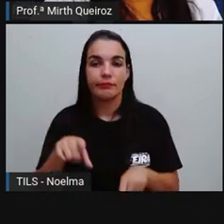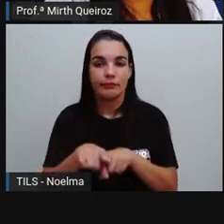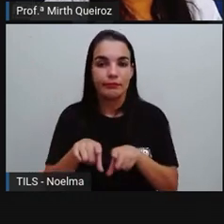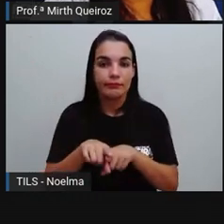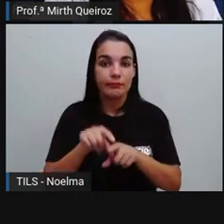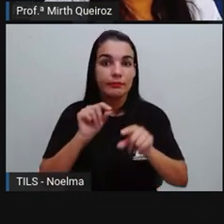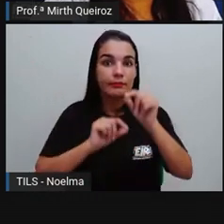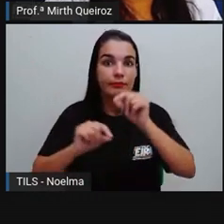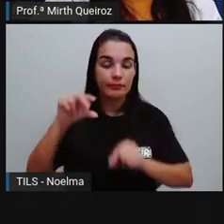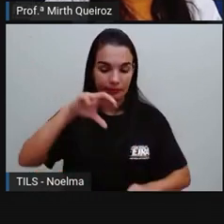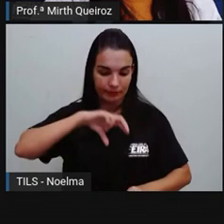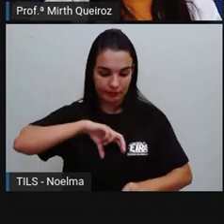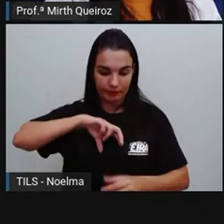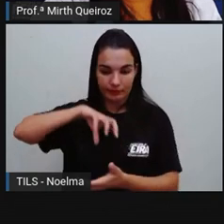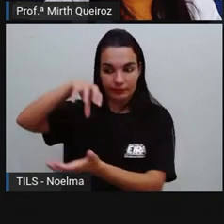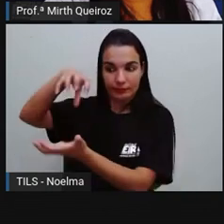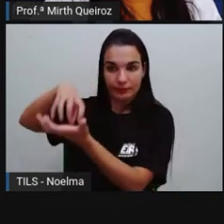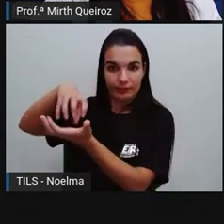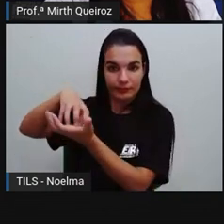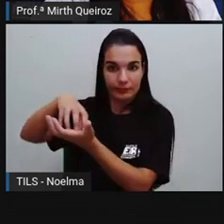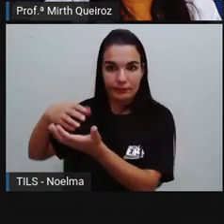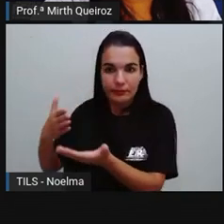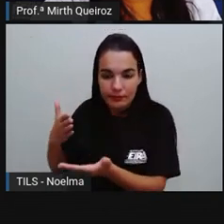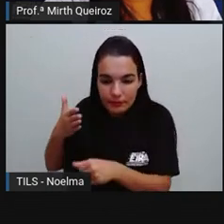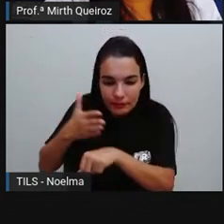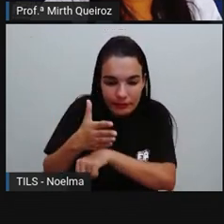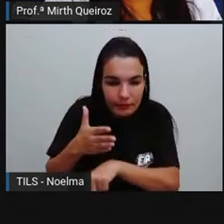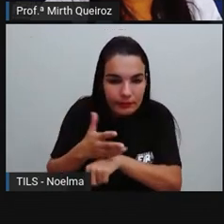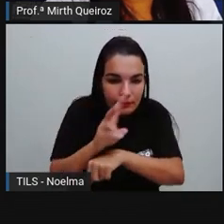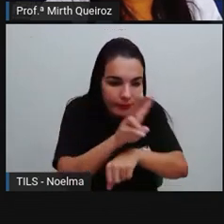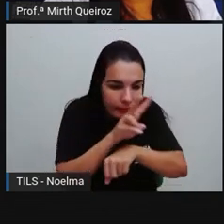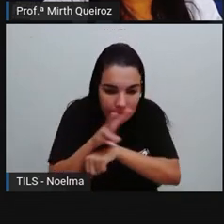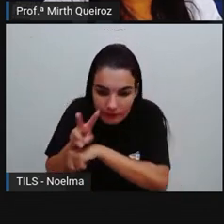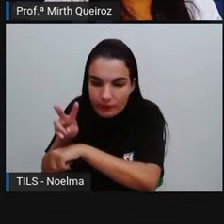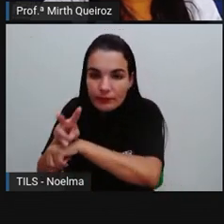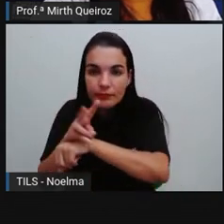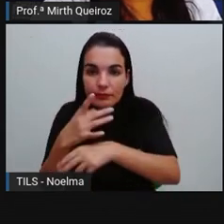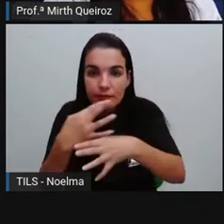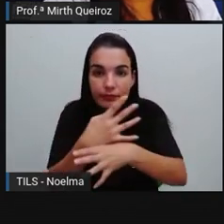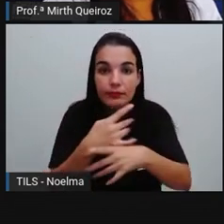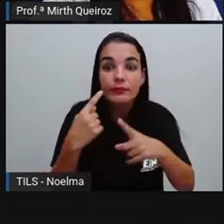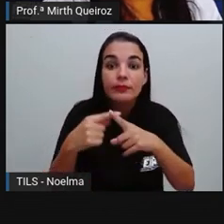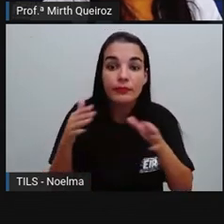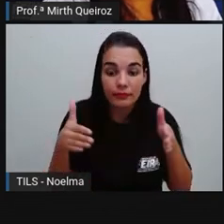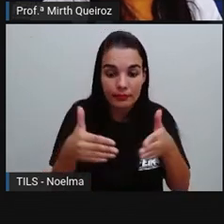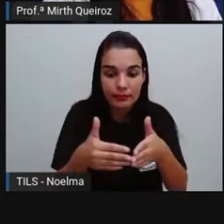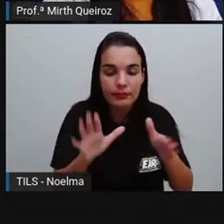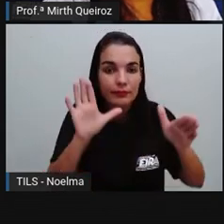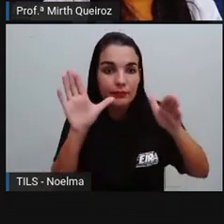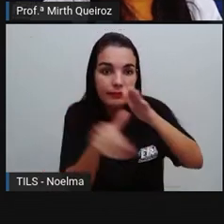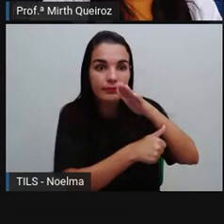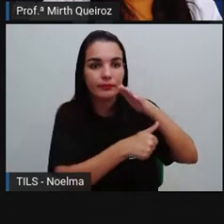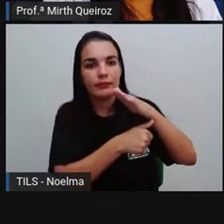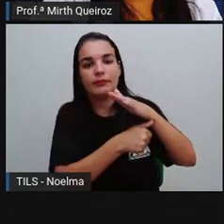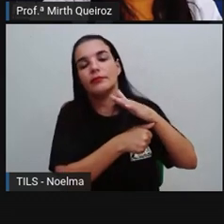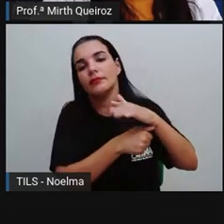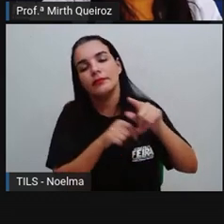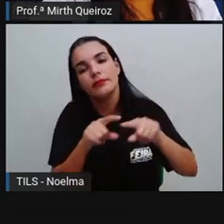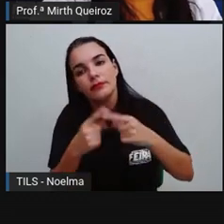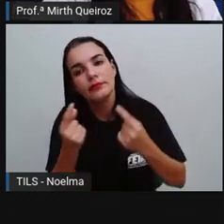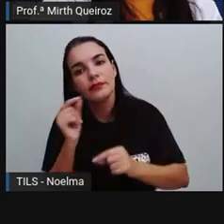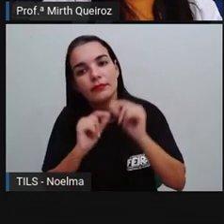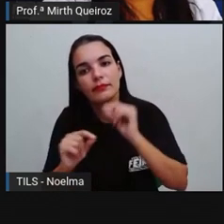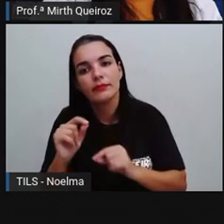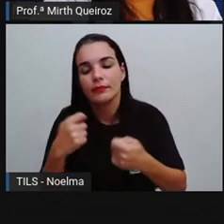intensificasse a fiscalização dessas cidades com o objetivo de evitar contrabando. E aí,